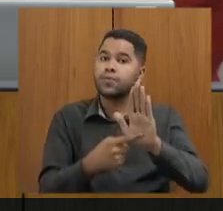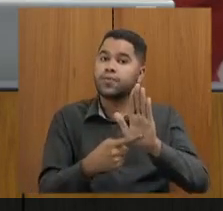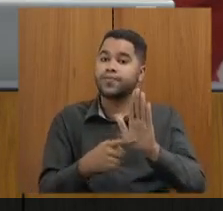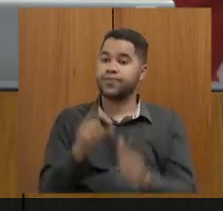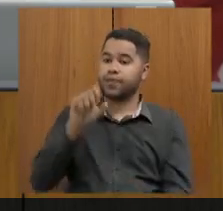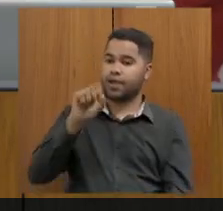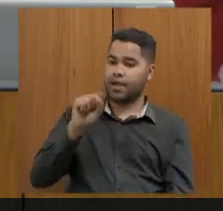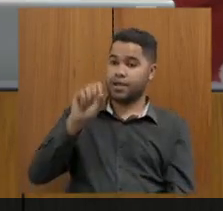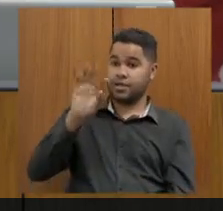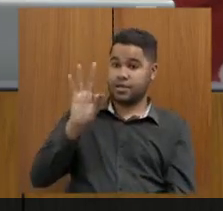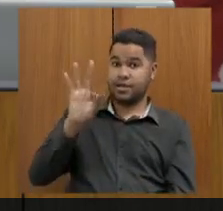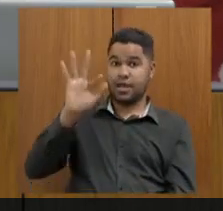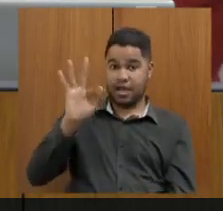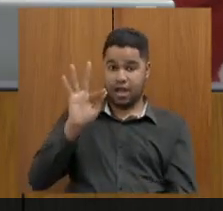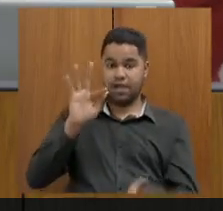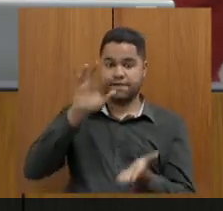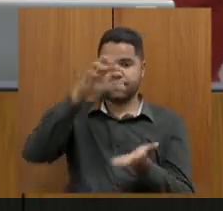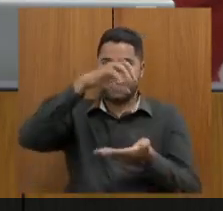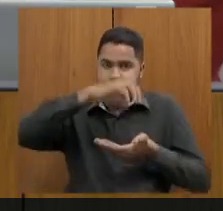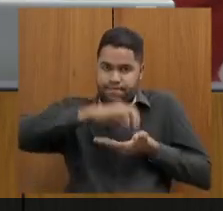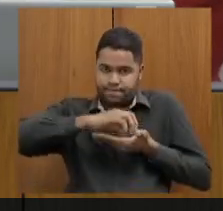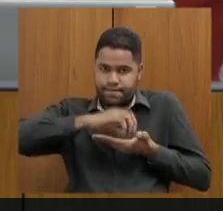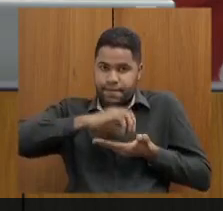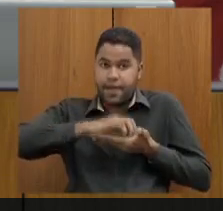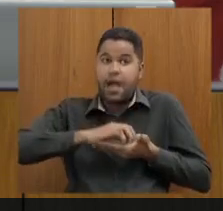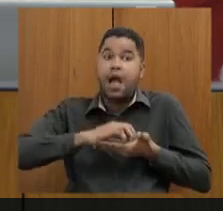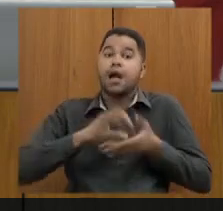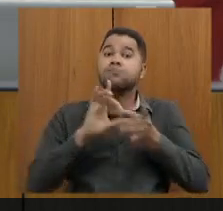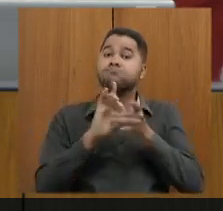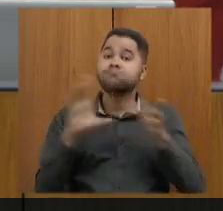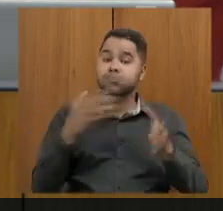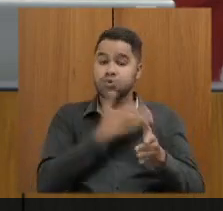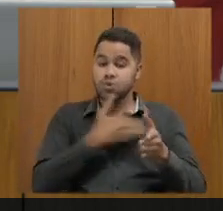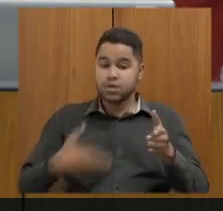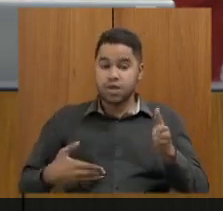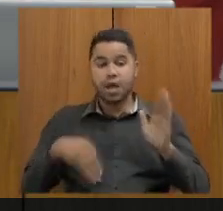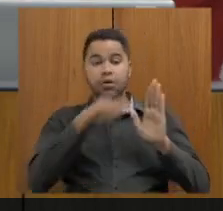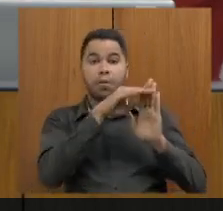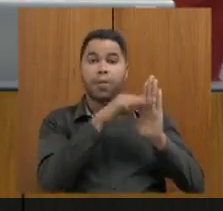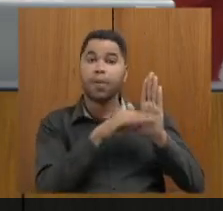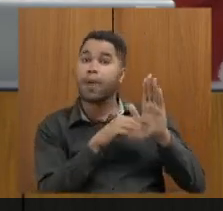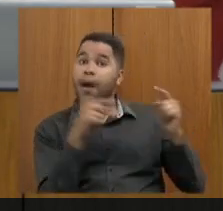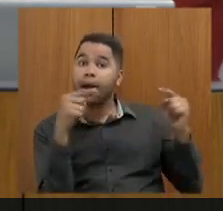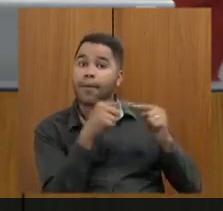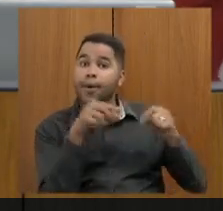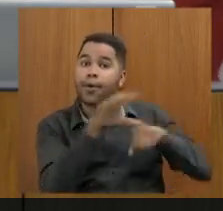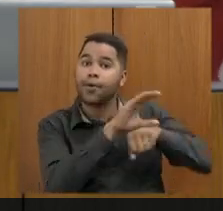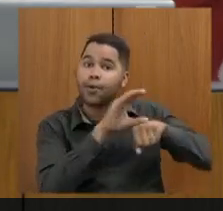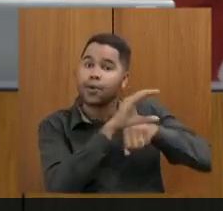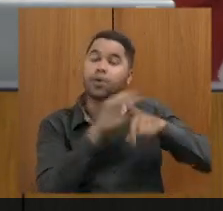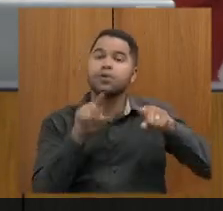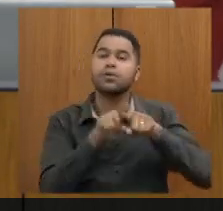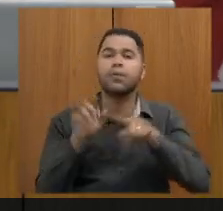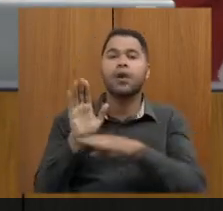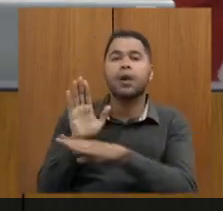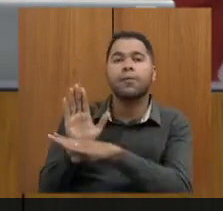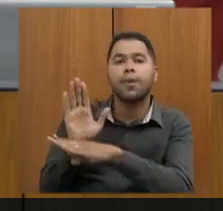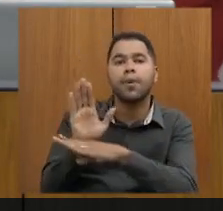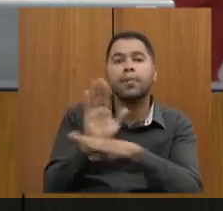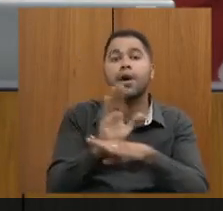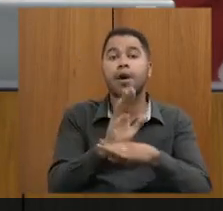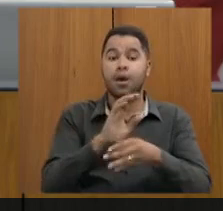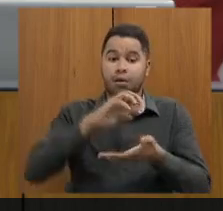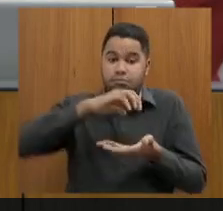STF a disposição do Estado em cumprir o comando constitucional e ajudaria para que o